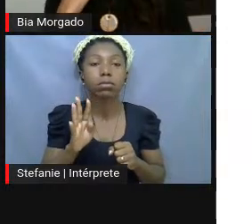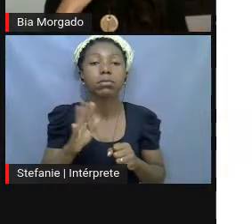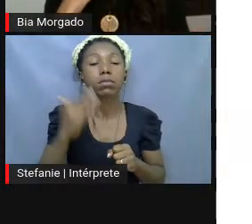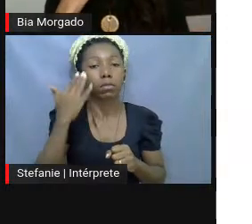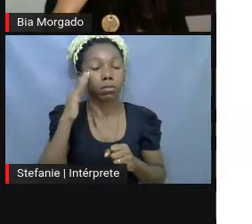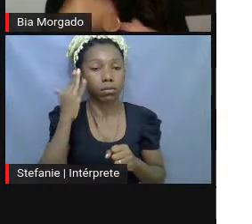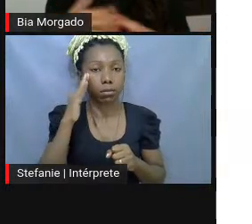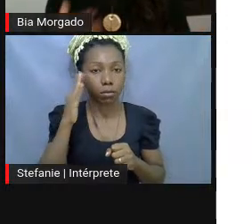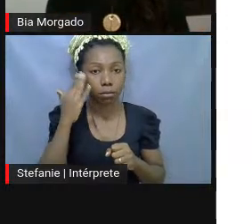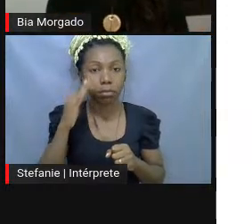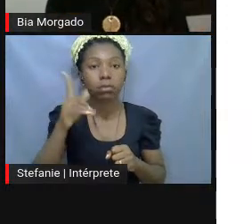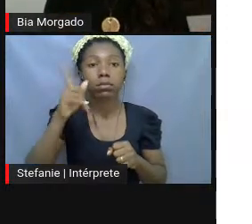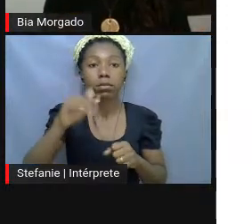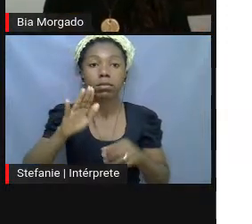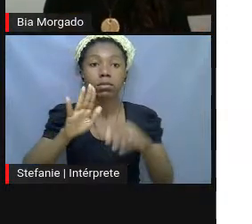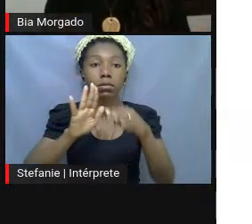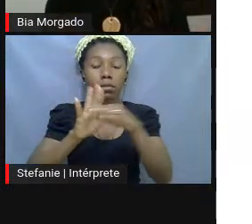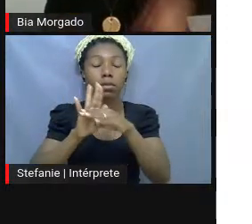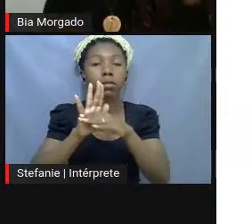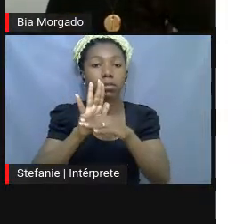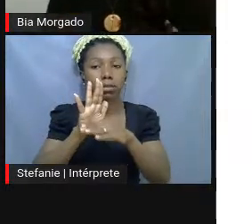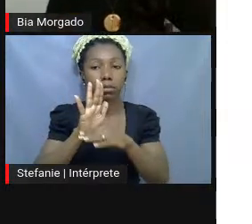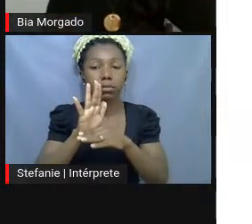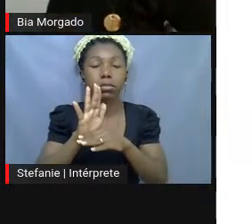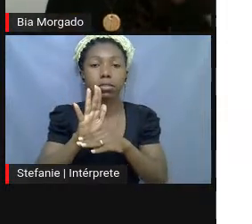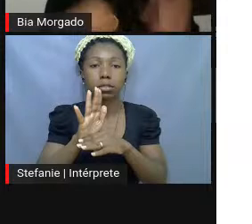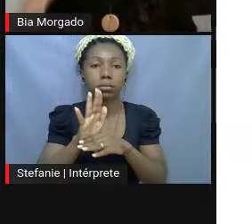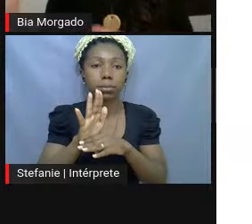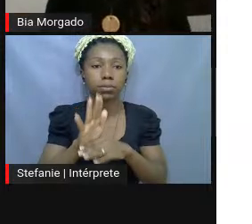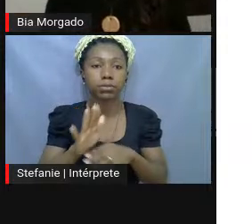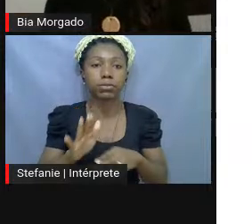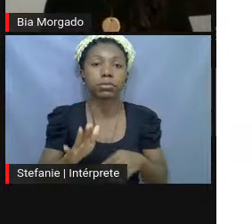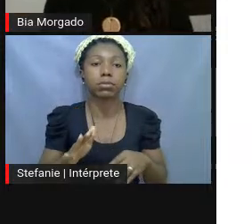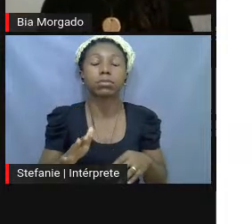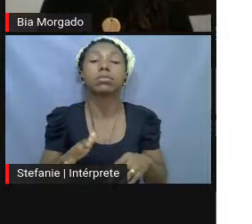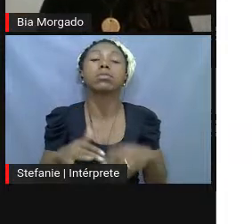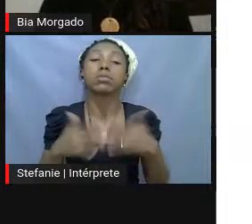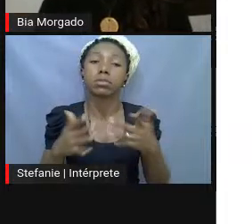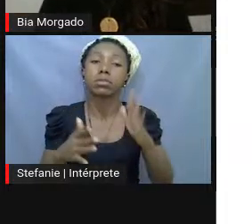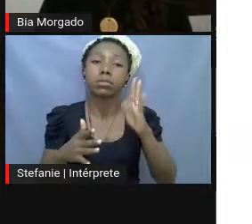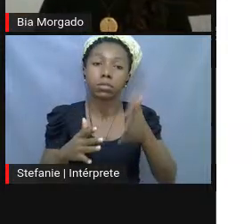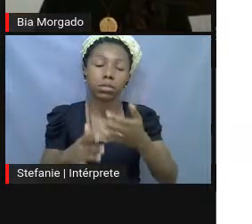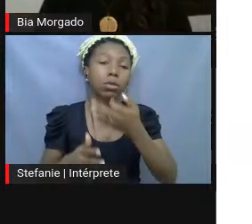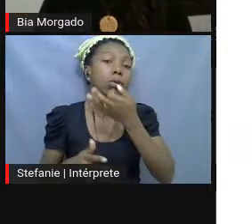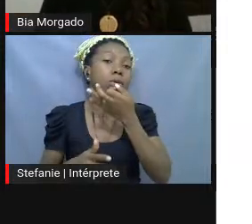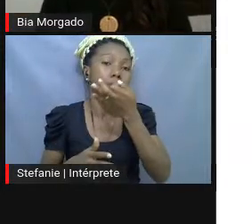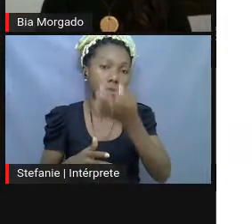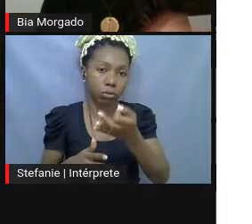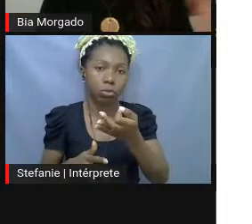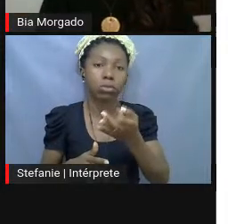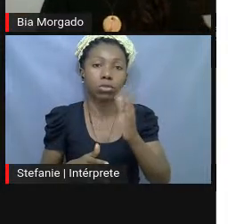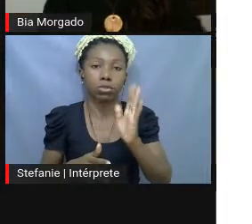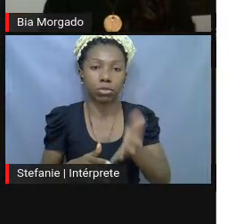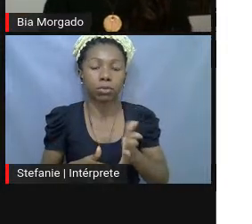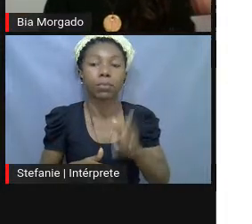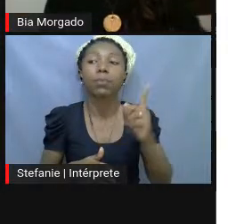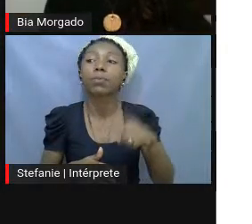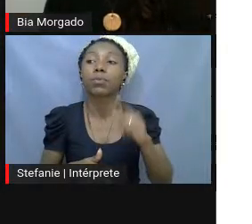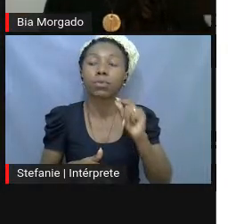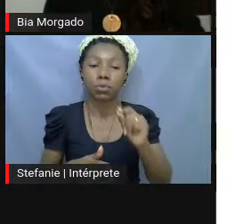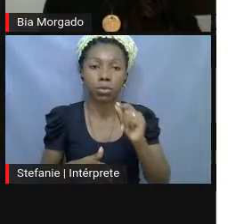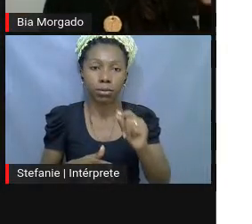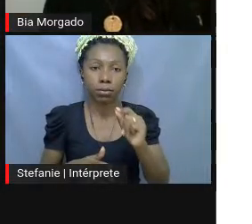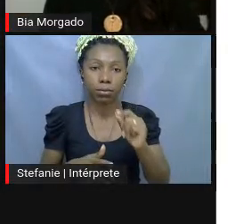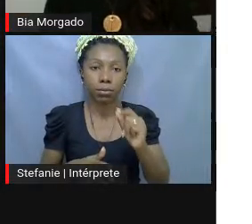uma lista que ele colocou, está no catálogo da exposição que a gente vai comentar, da Whitechapel, em que ele citava